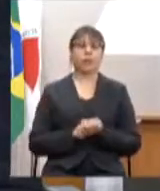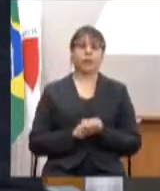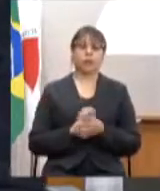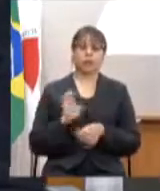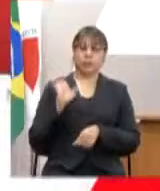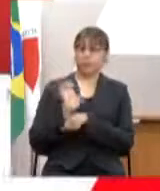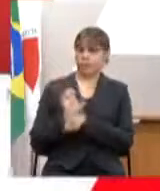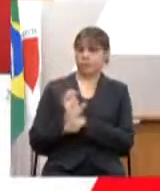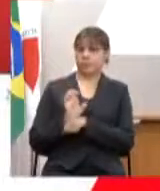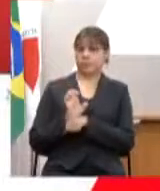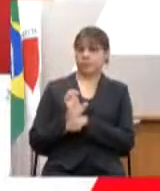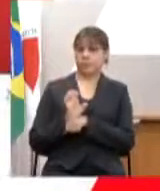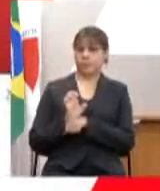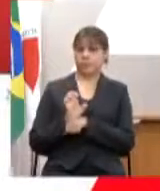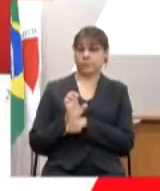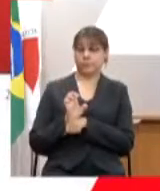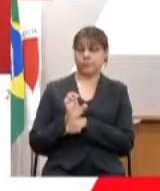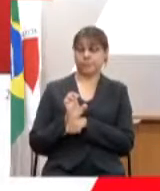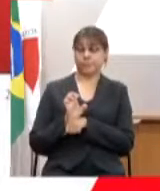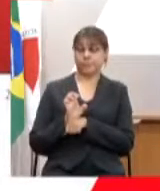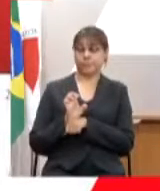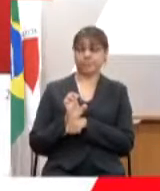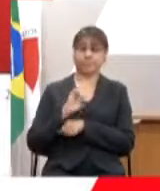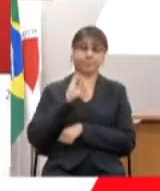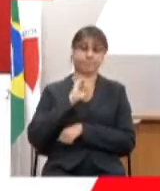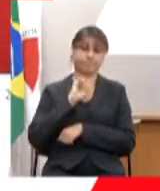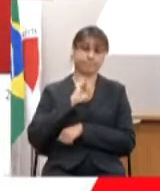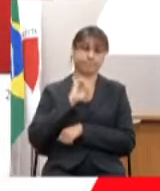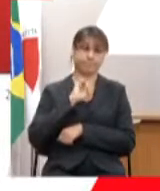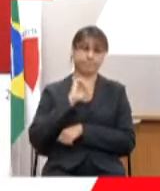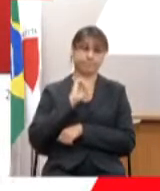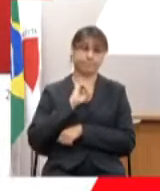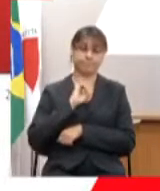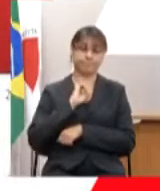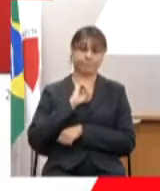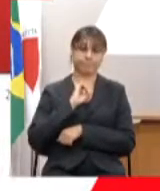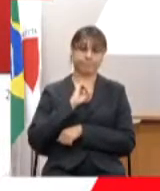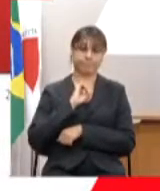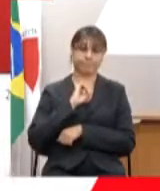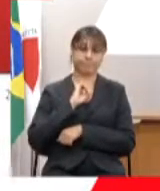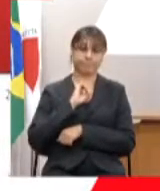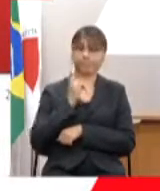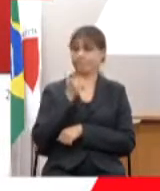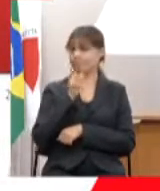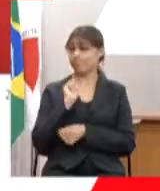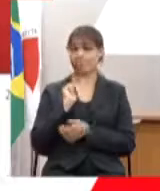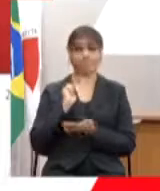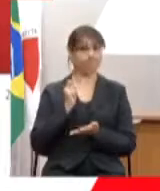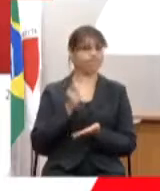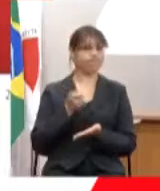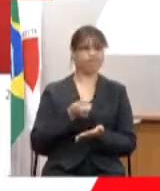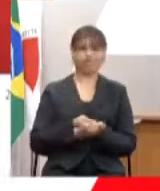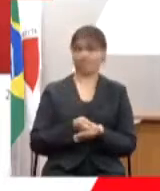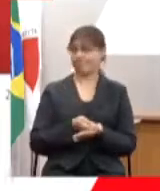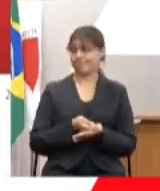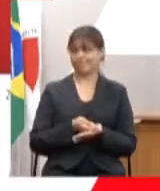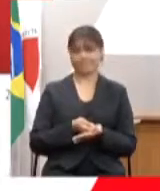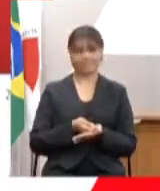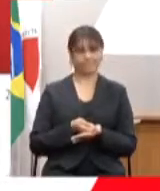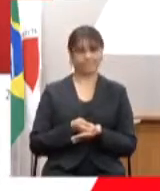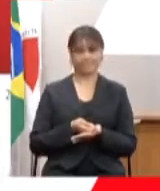Estado de Minas Gerais não tem honrados compromissos financeiros